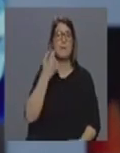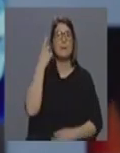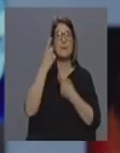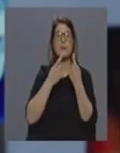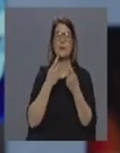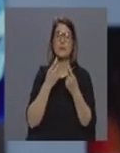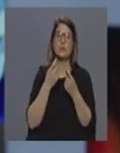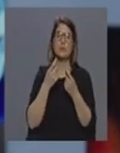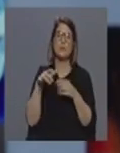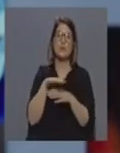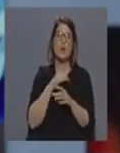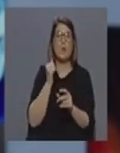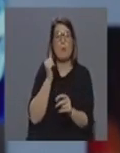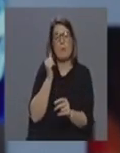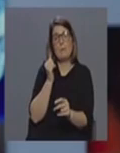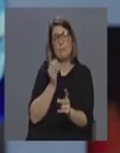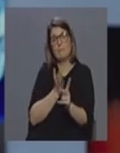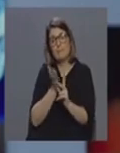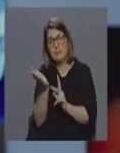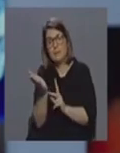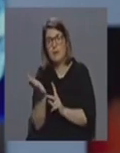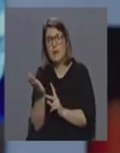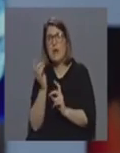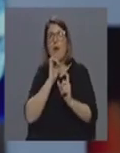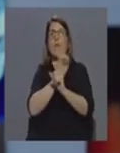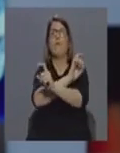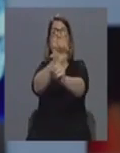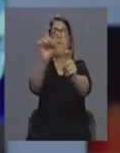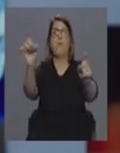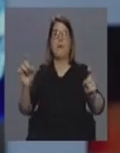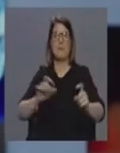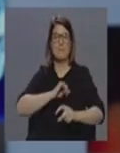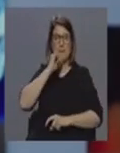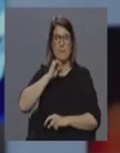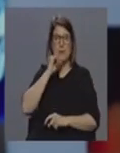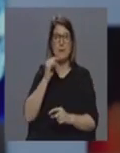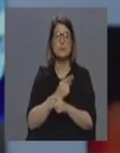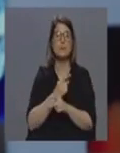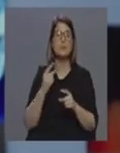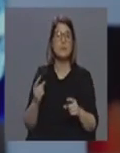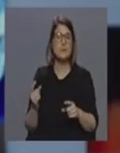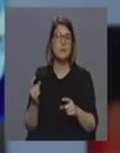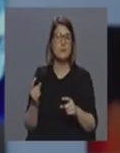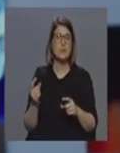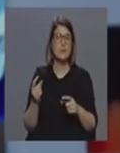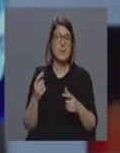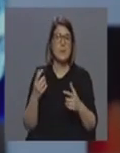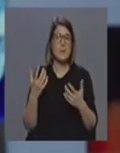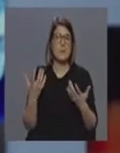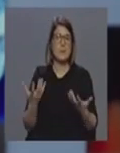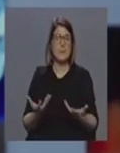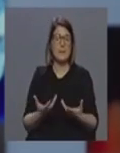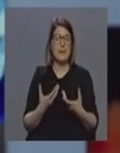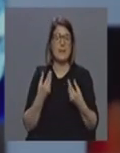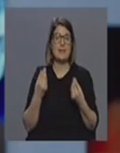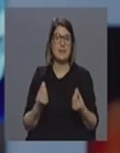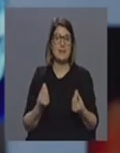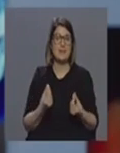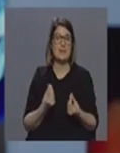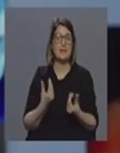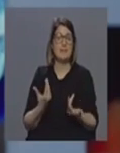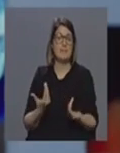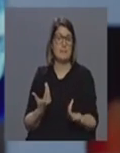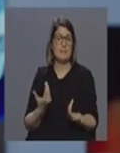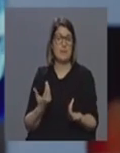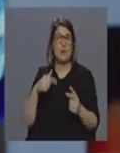alternativas não estamos a anunciar aos sete vendos porque é tal coisa porque entretanto também temos que não estamos aqui digamos